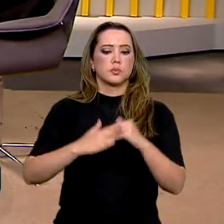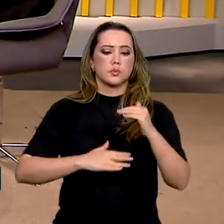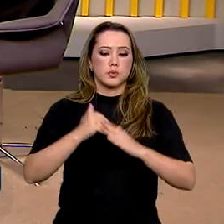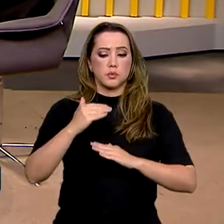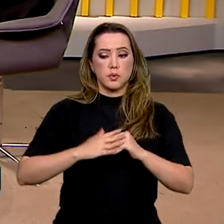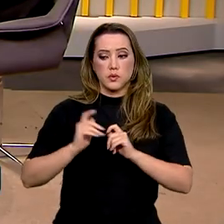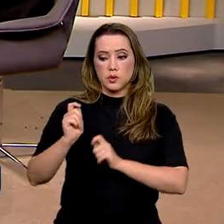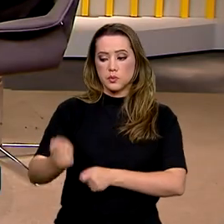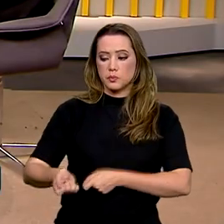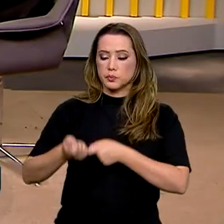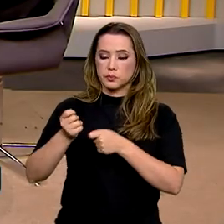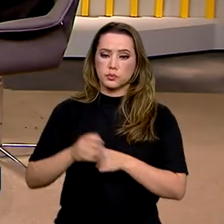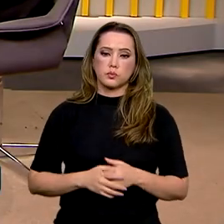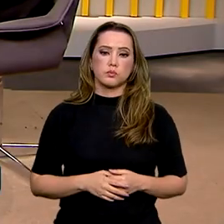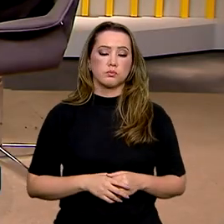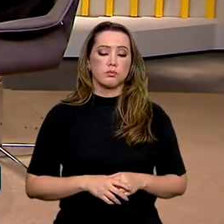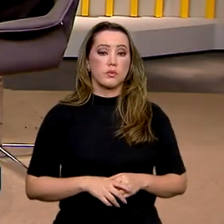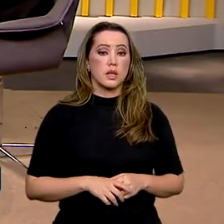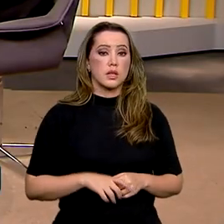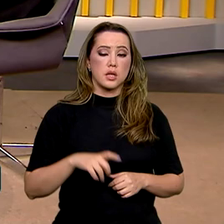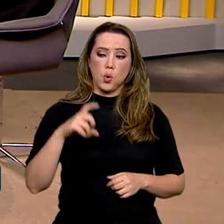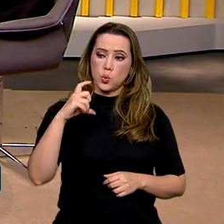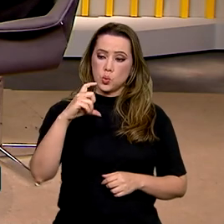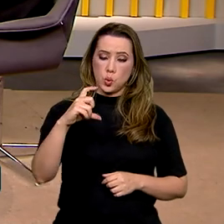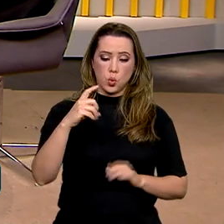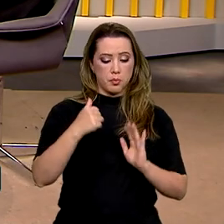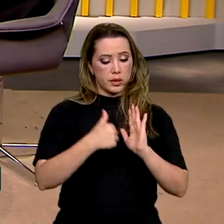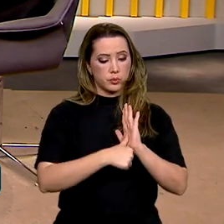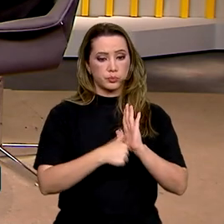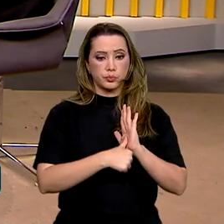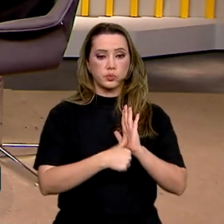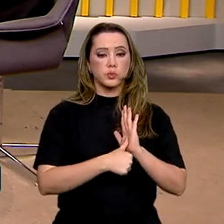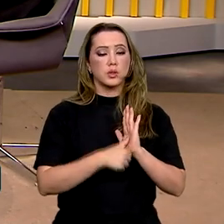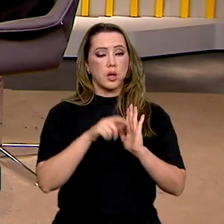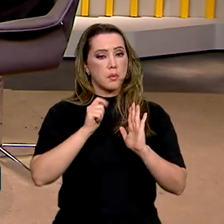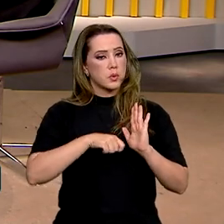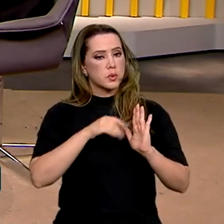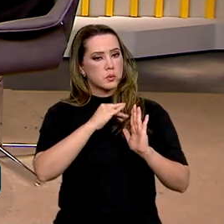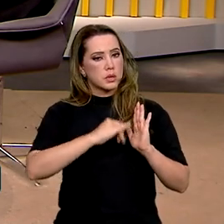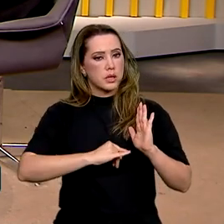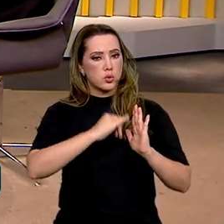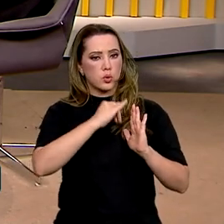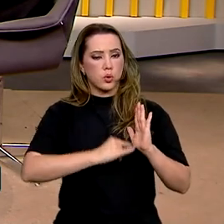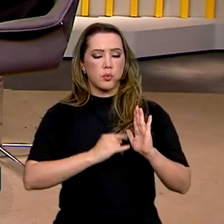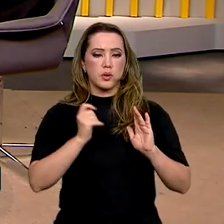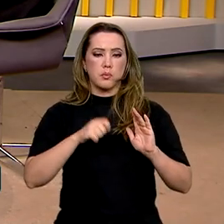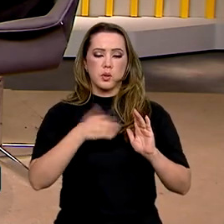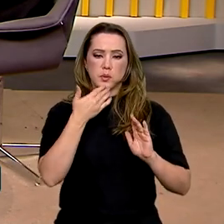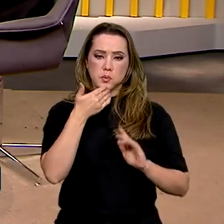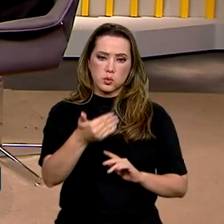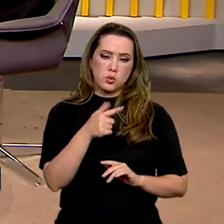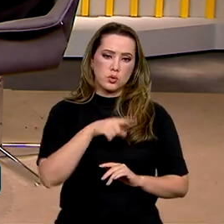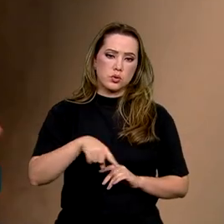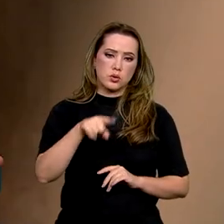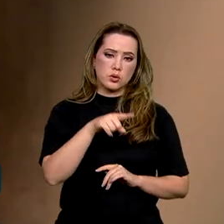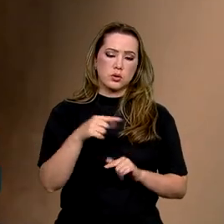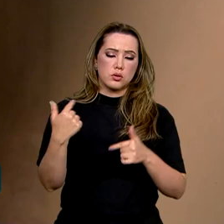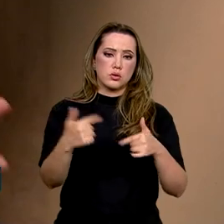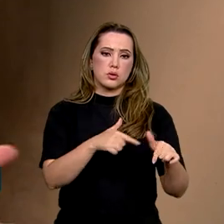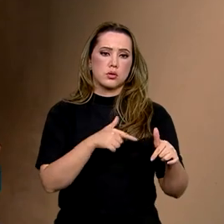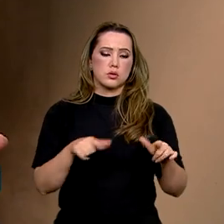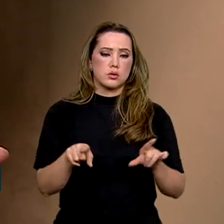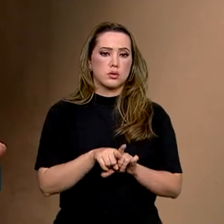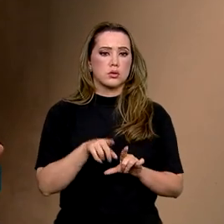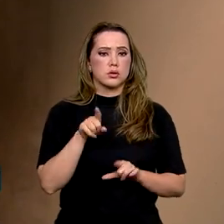Isso. Então, a carteirinha é o documento que permite que ele exija, que ele exerça a forma,